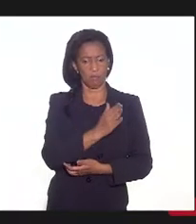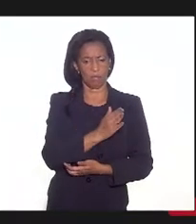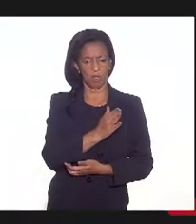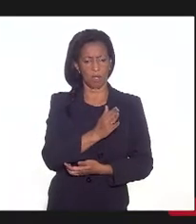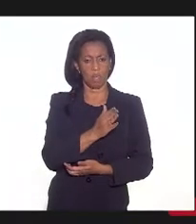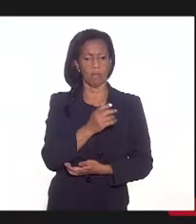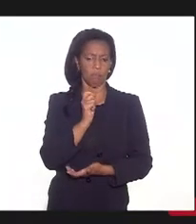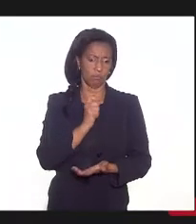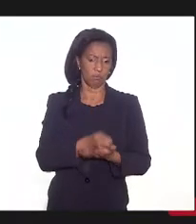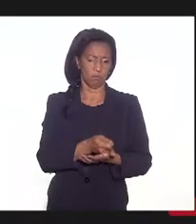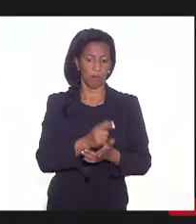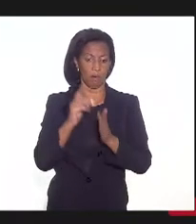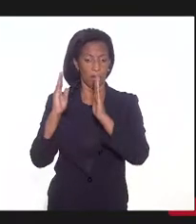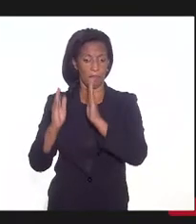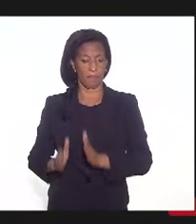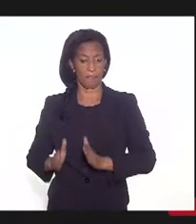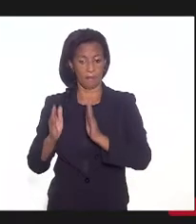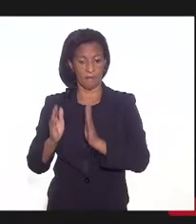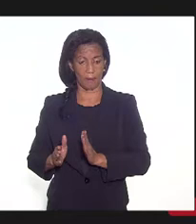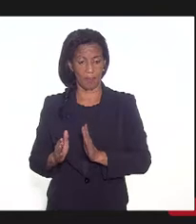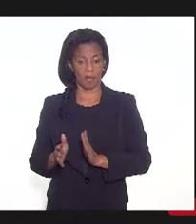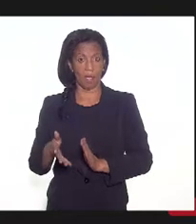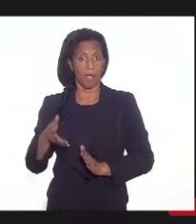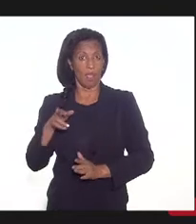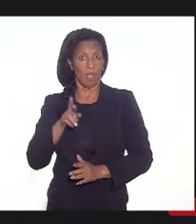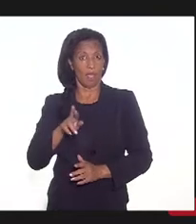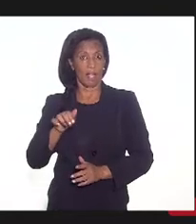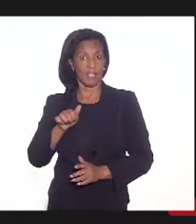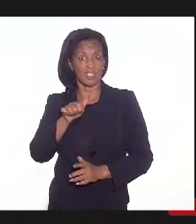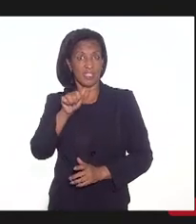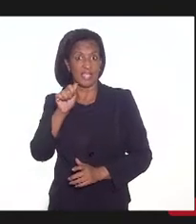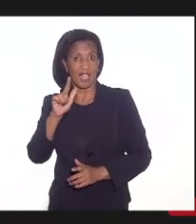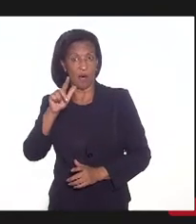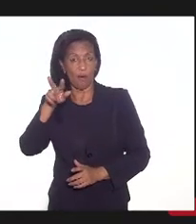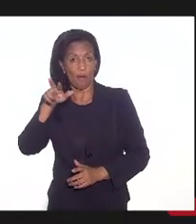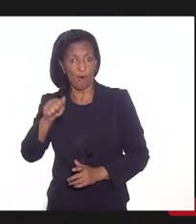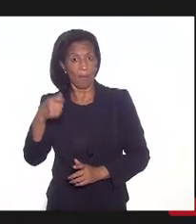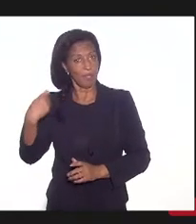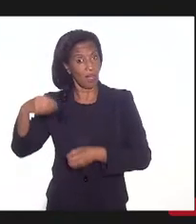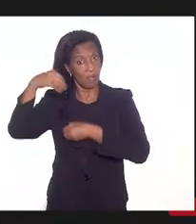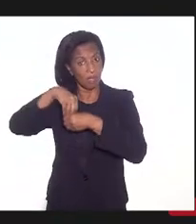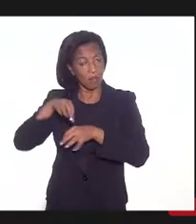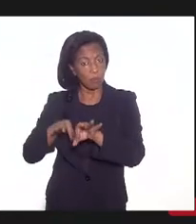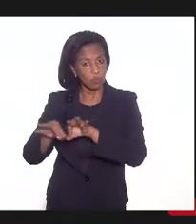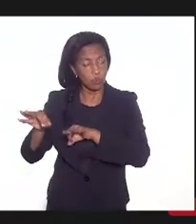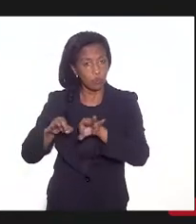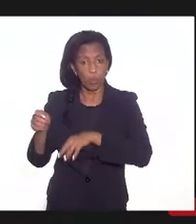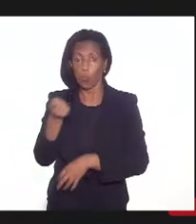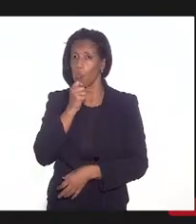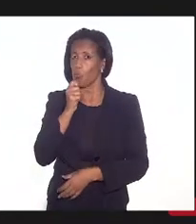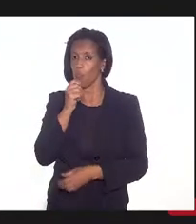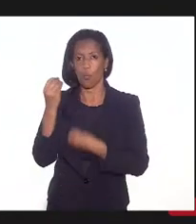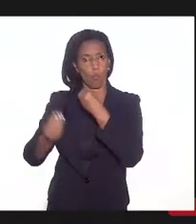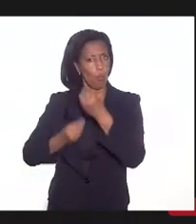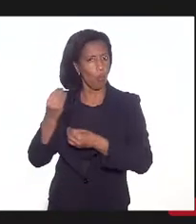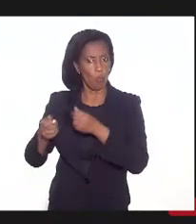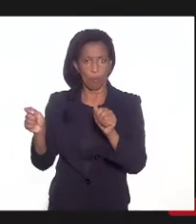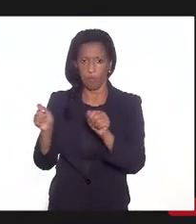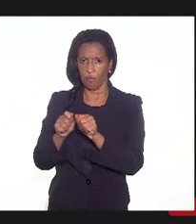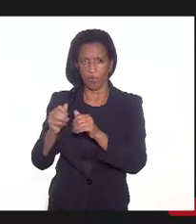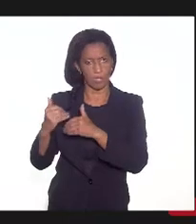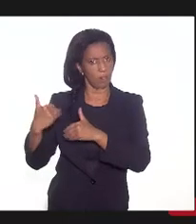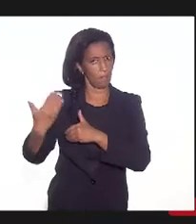apresentar compensação, mas tem que estar previsto no plano, não há possibilidade de fazer a